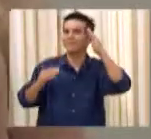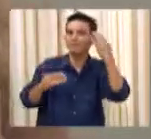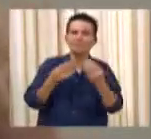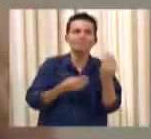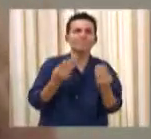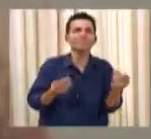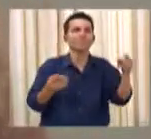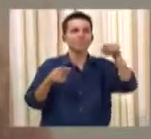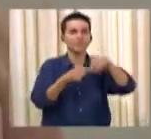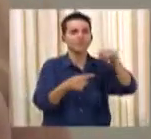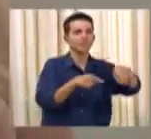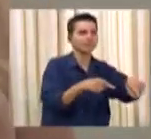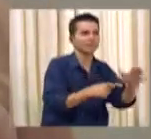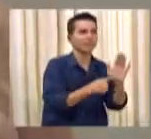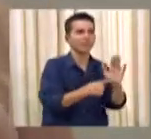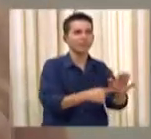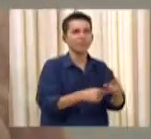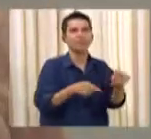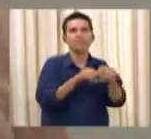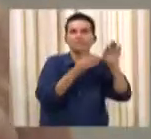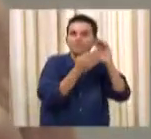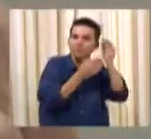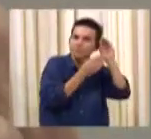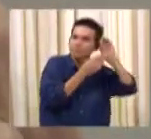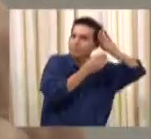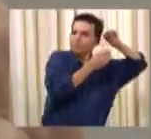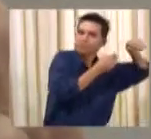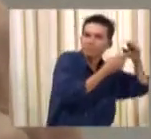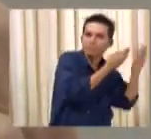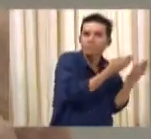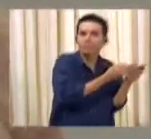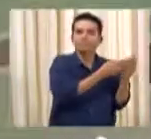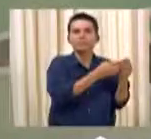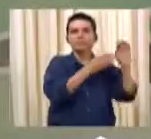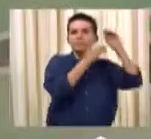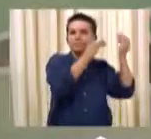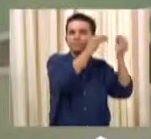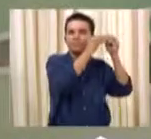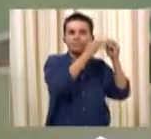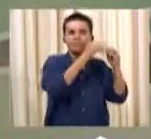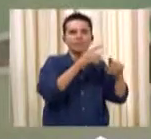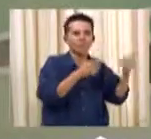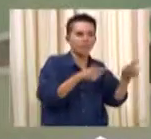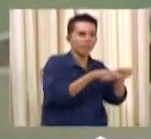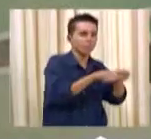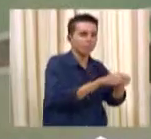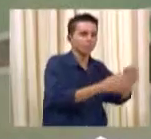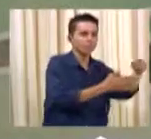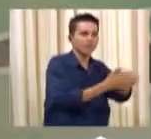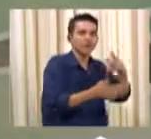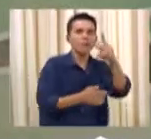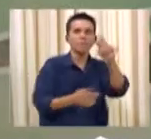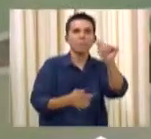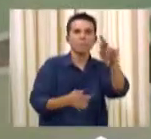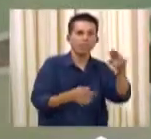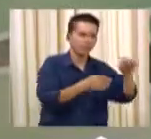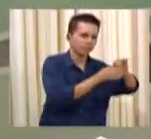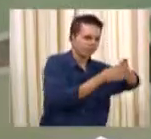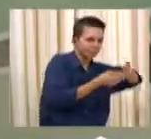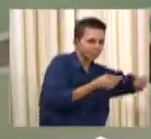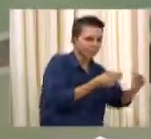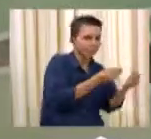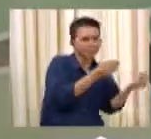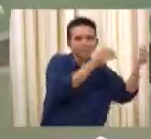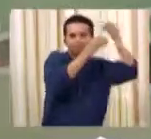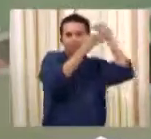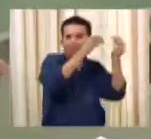Porque essa é a parte que fica externa. Tem uma parte que é implantada cirurgicamente, né? É isso. E tem uma parte,